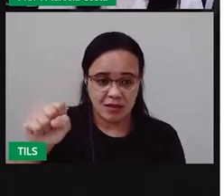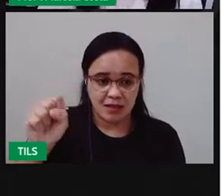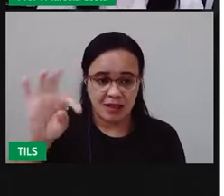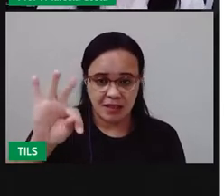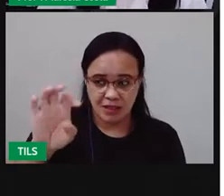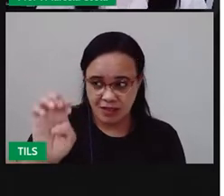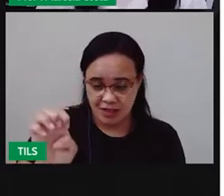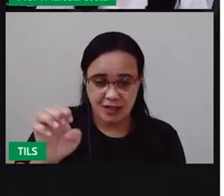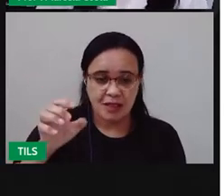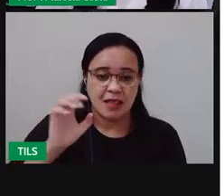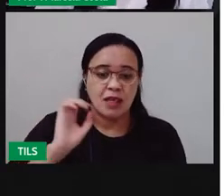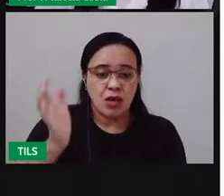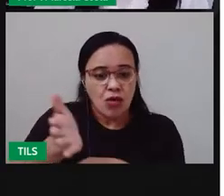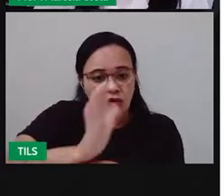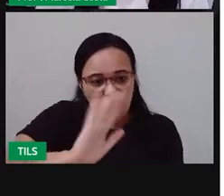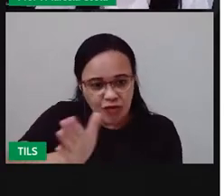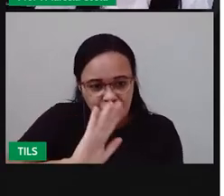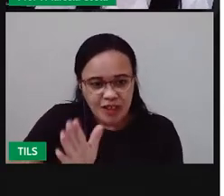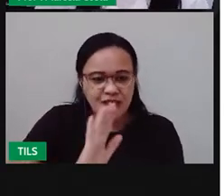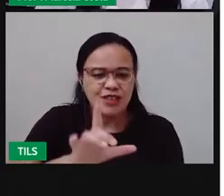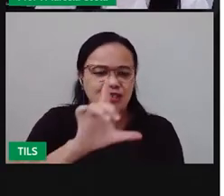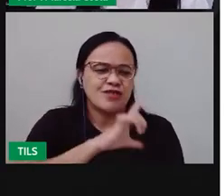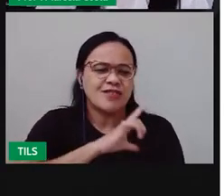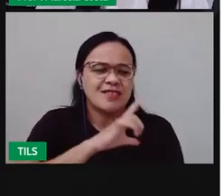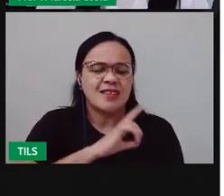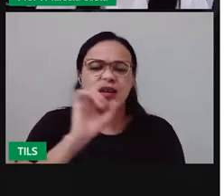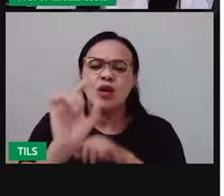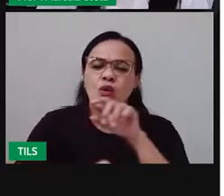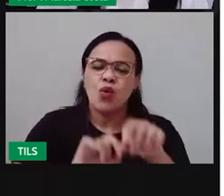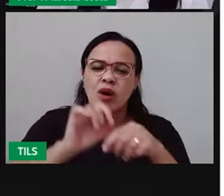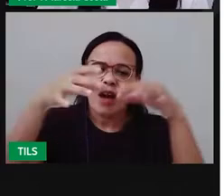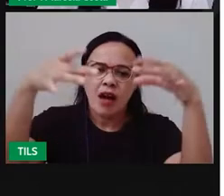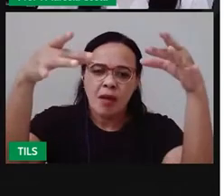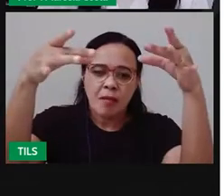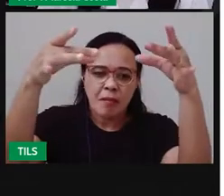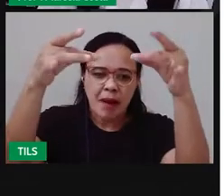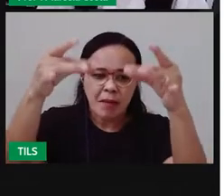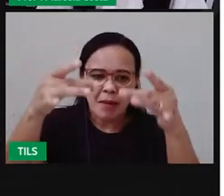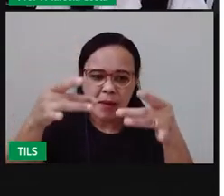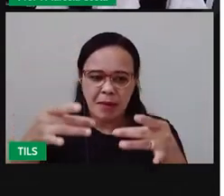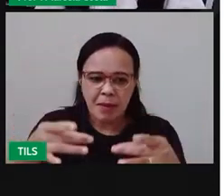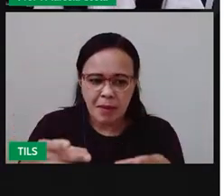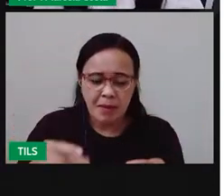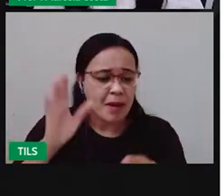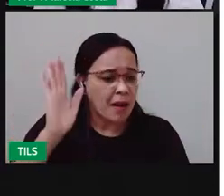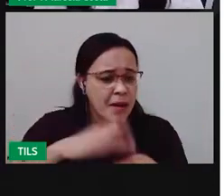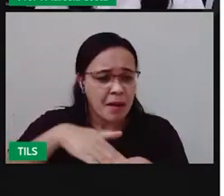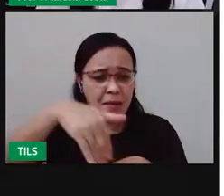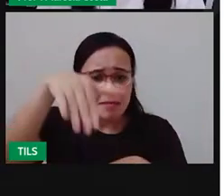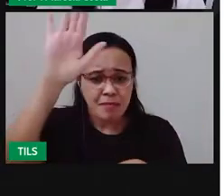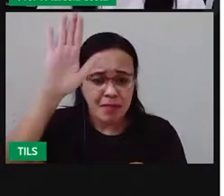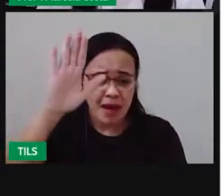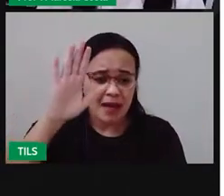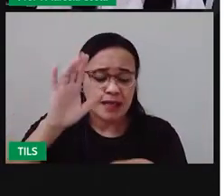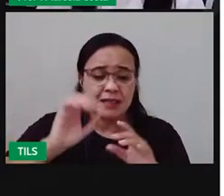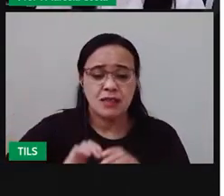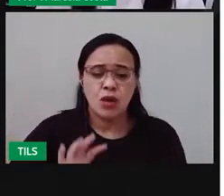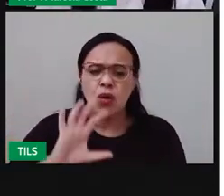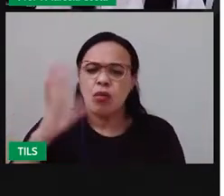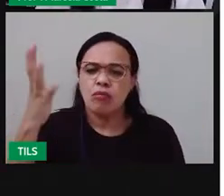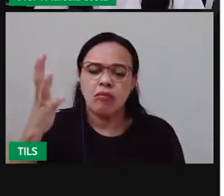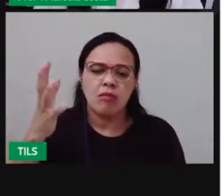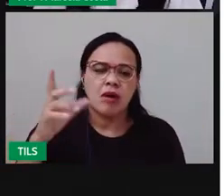Escola, detalhando mais a composição da vegetação e do clima nessa região.